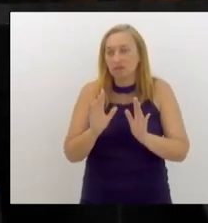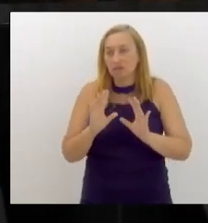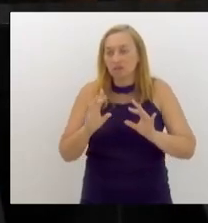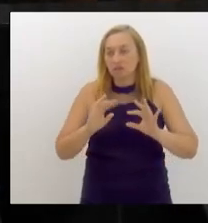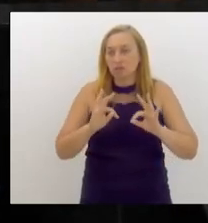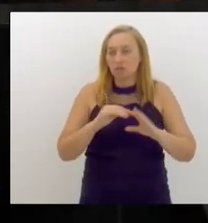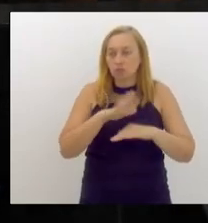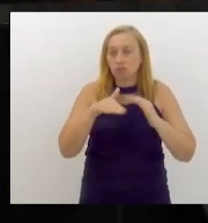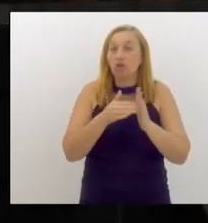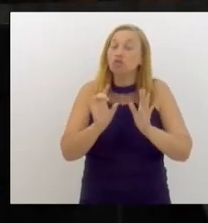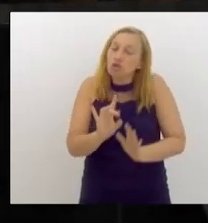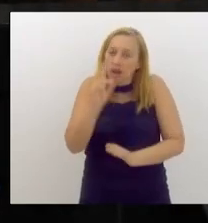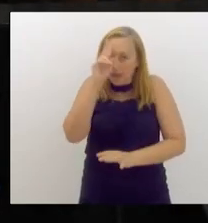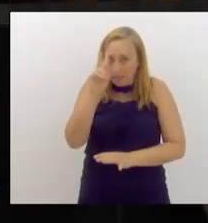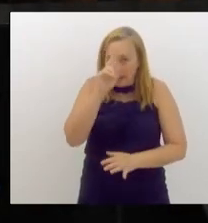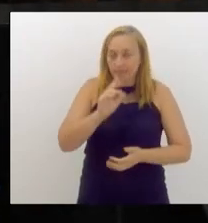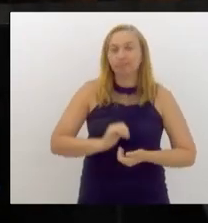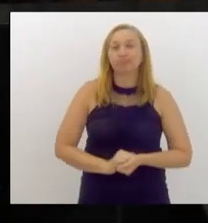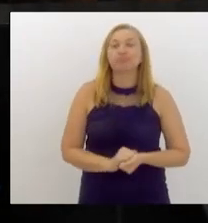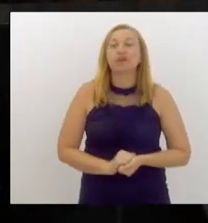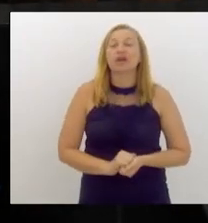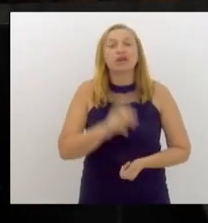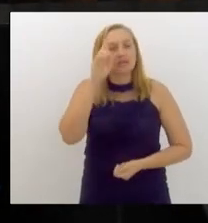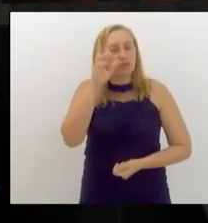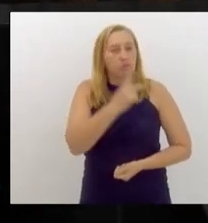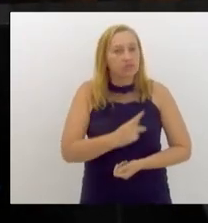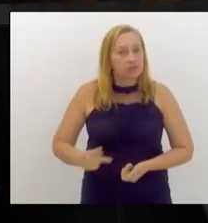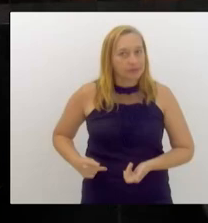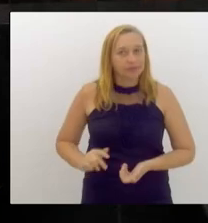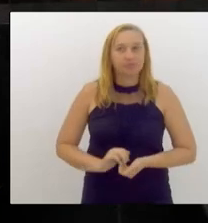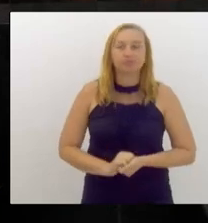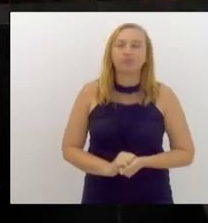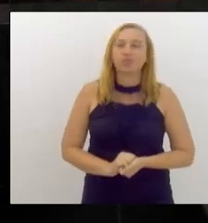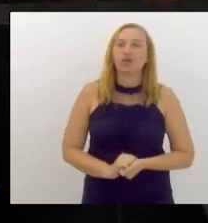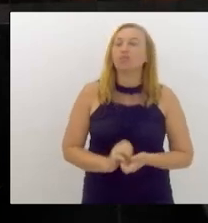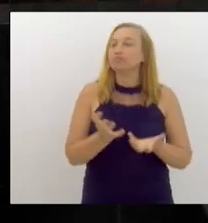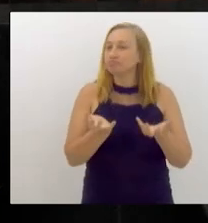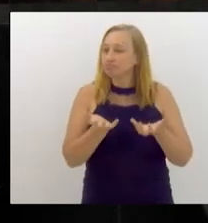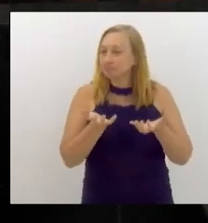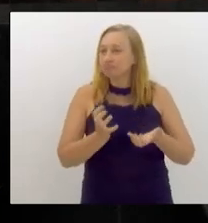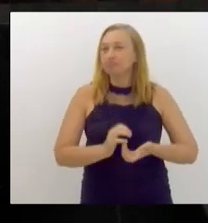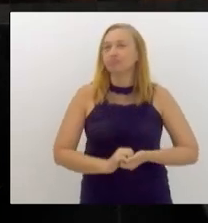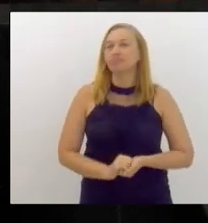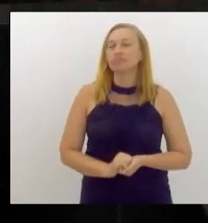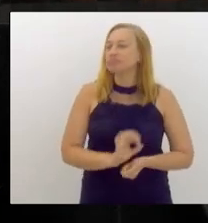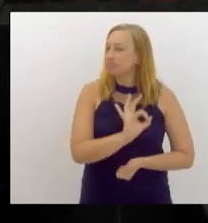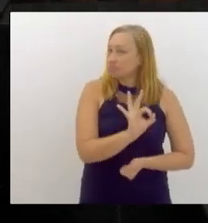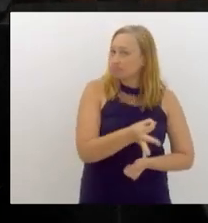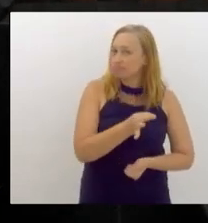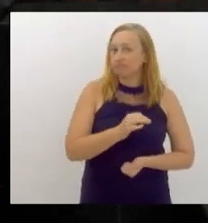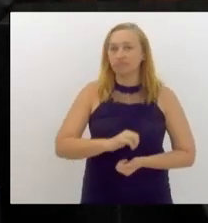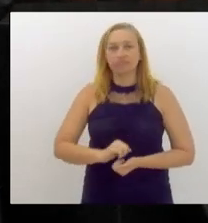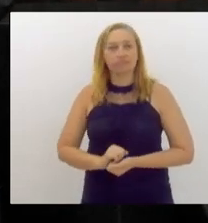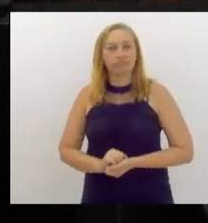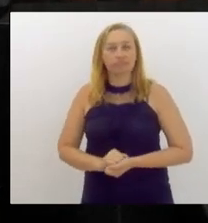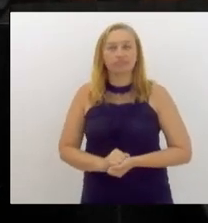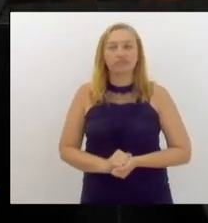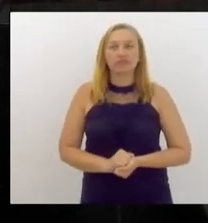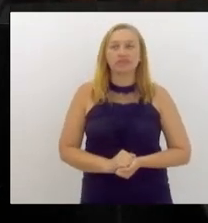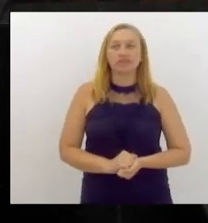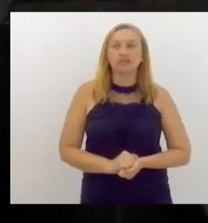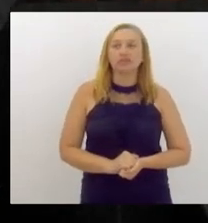lembrando. Mas, senhor presidente, eu queria, evidentemente, pela